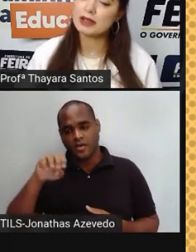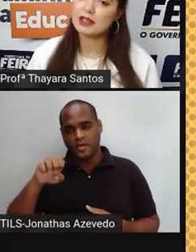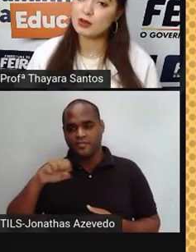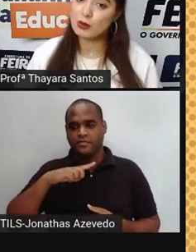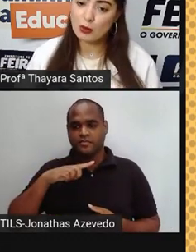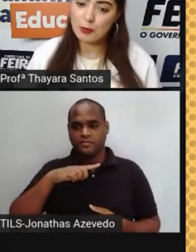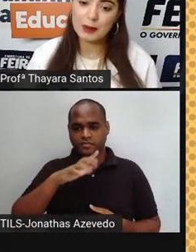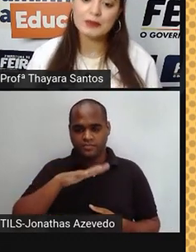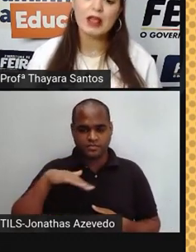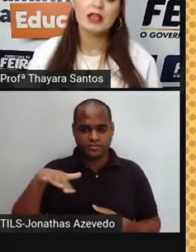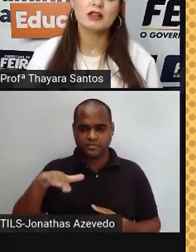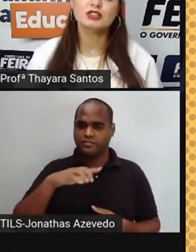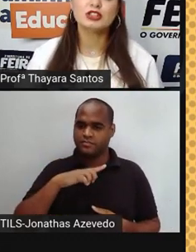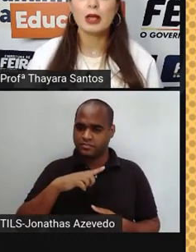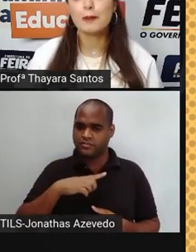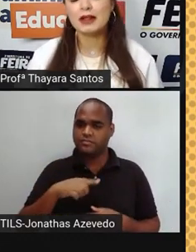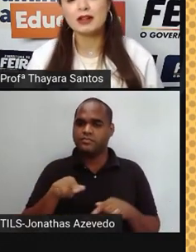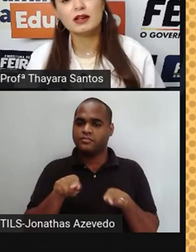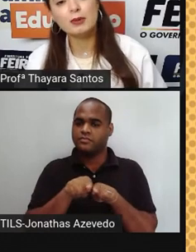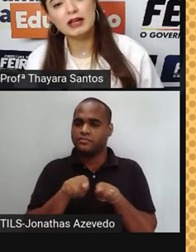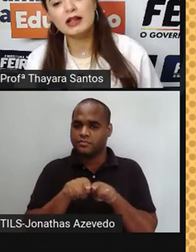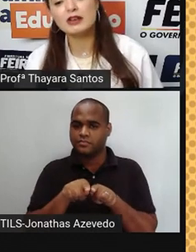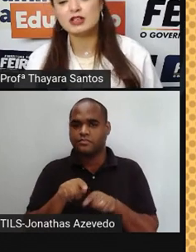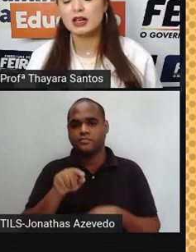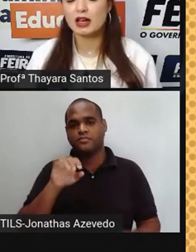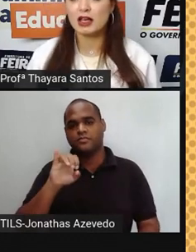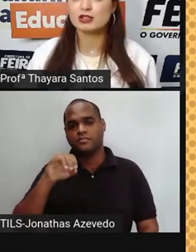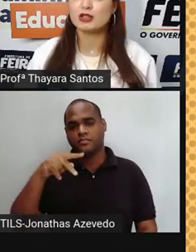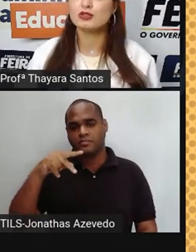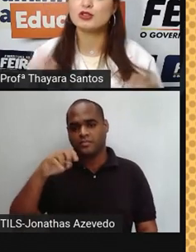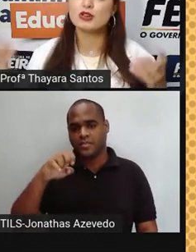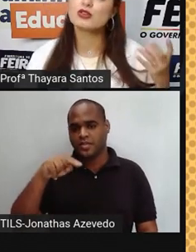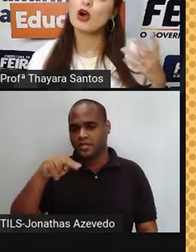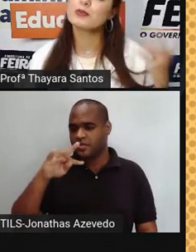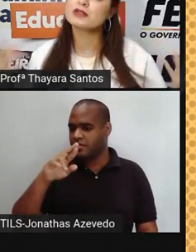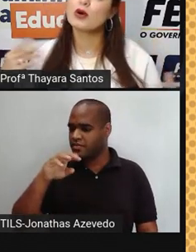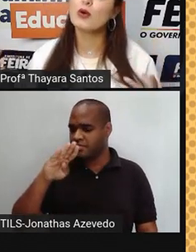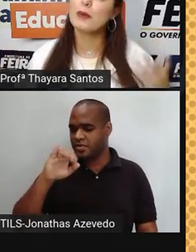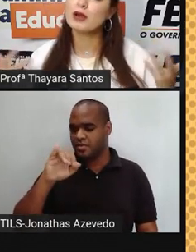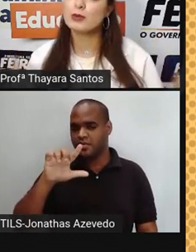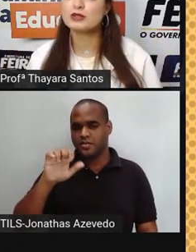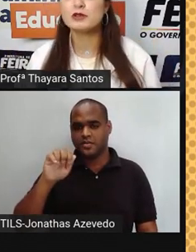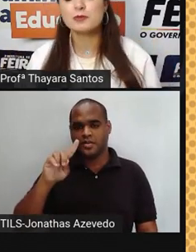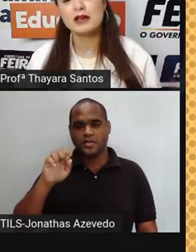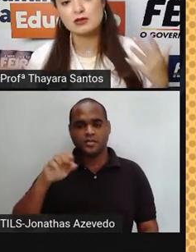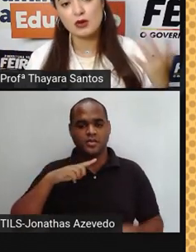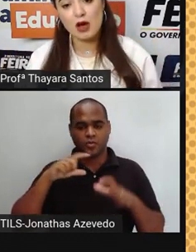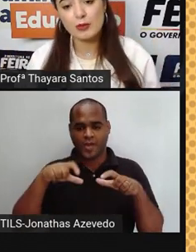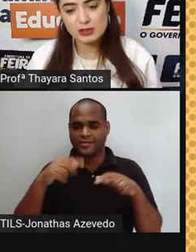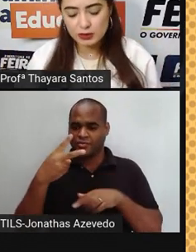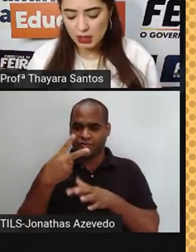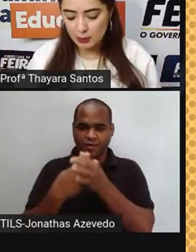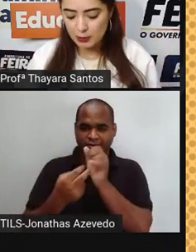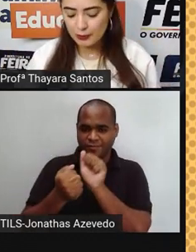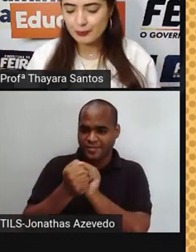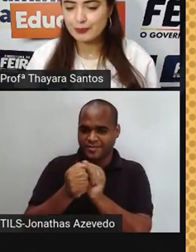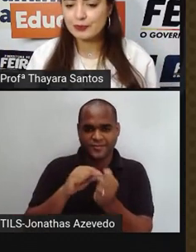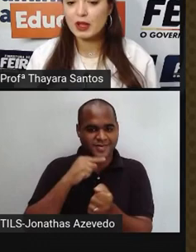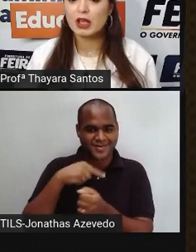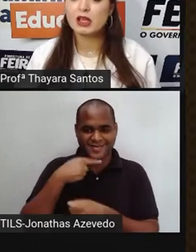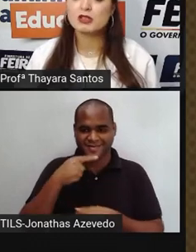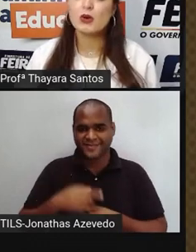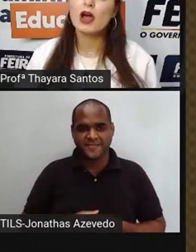que essa matéria ocupa, e a gente tem a penetrabilidade, que é aquela questão de dois corpos não ocuparem o mesmo espaço ao mesmo tempo.